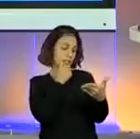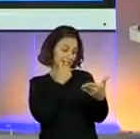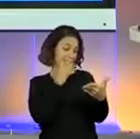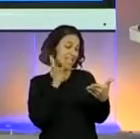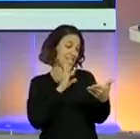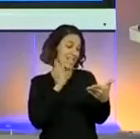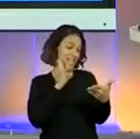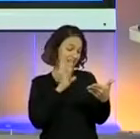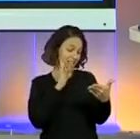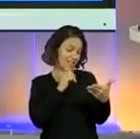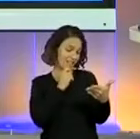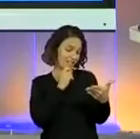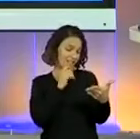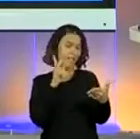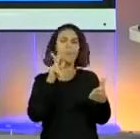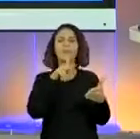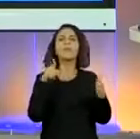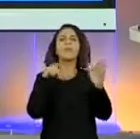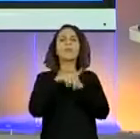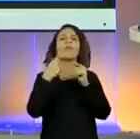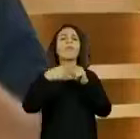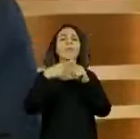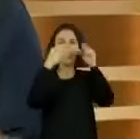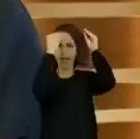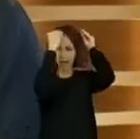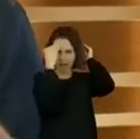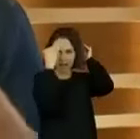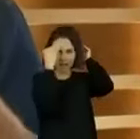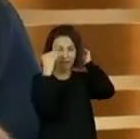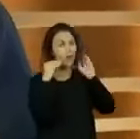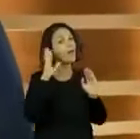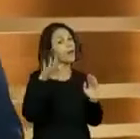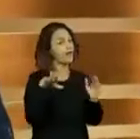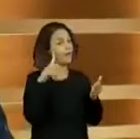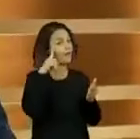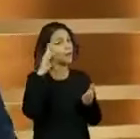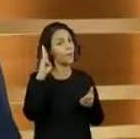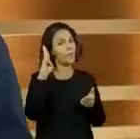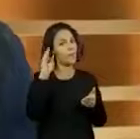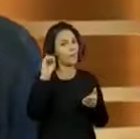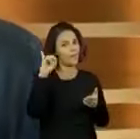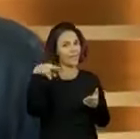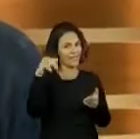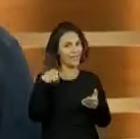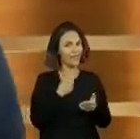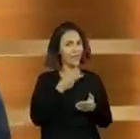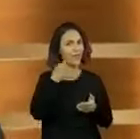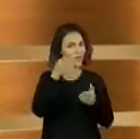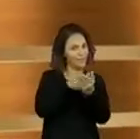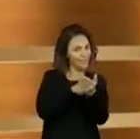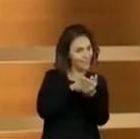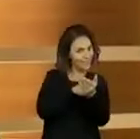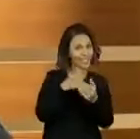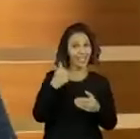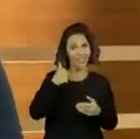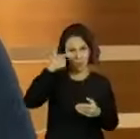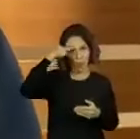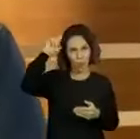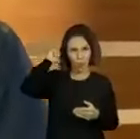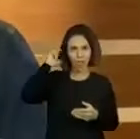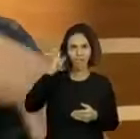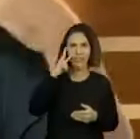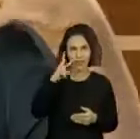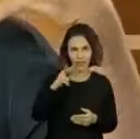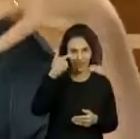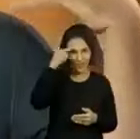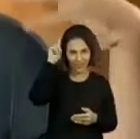perguntou assim, professor, por que você está usando essa touca? Ó, André, essa boina, sabe por quê? Contar um segredo para você. Professor é careca, vocês já viram na